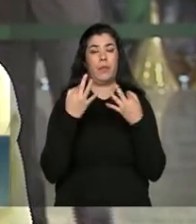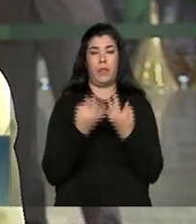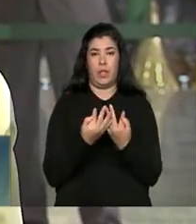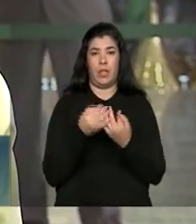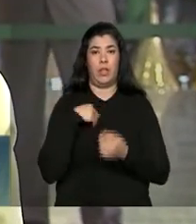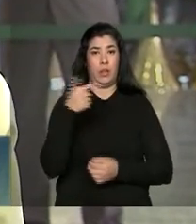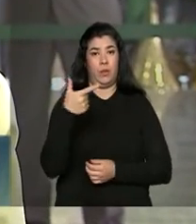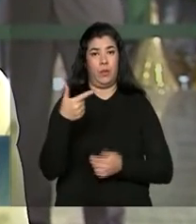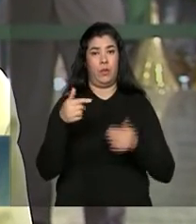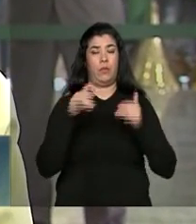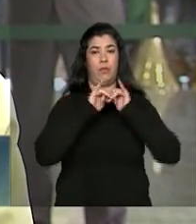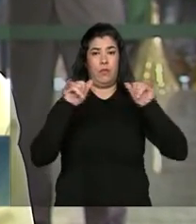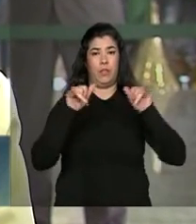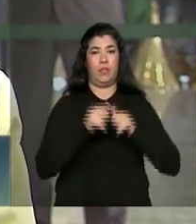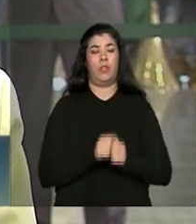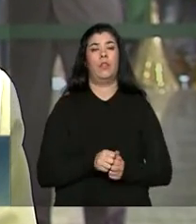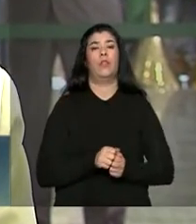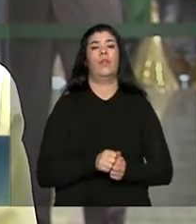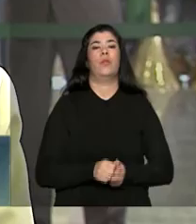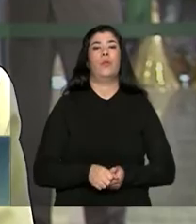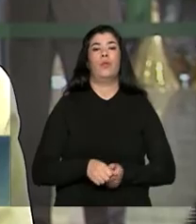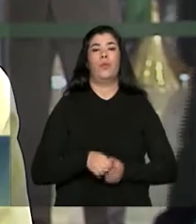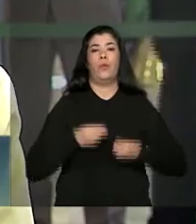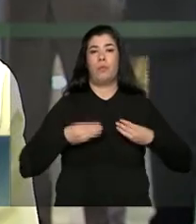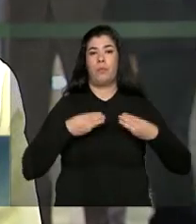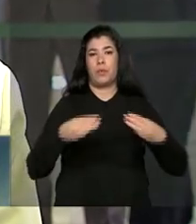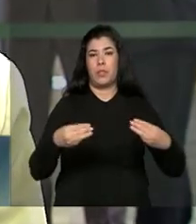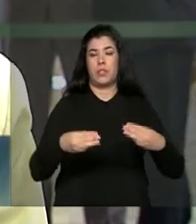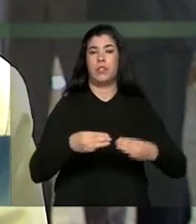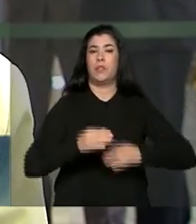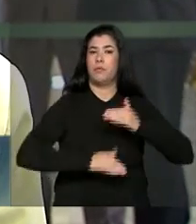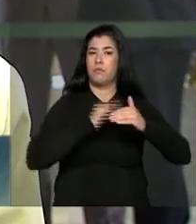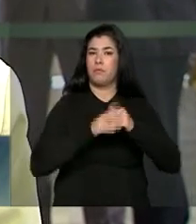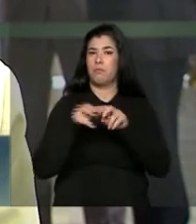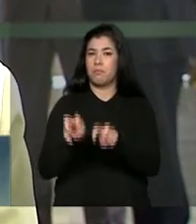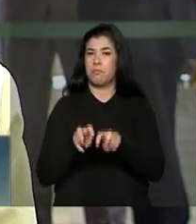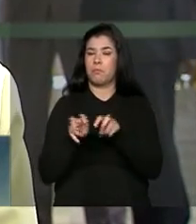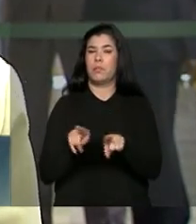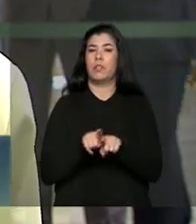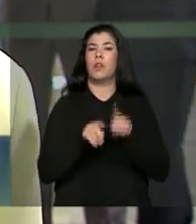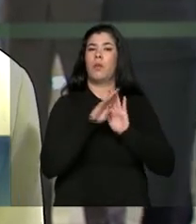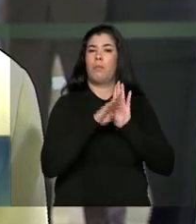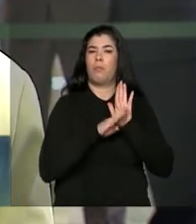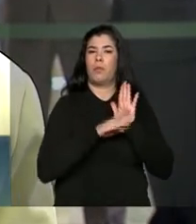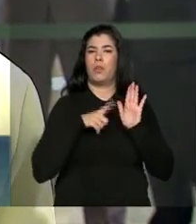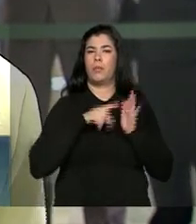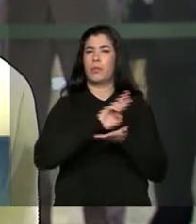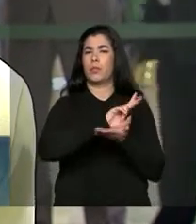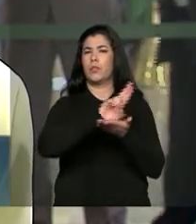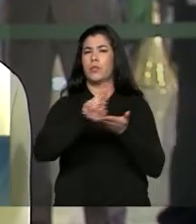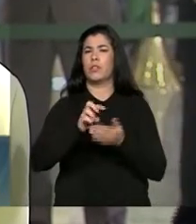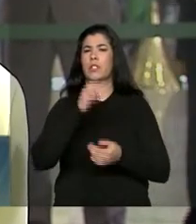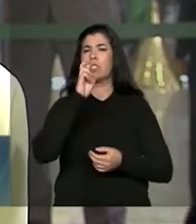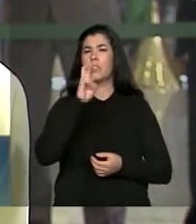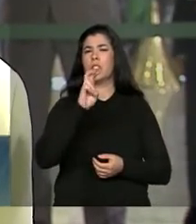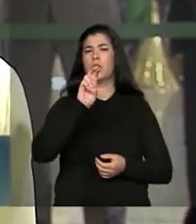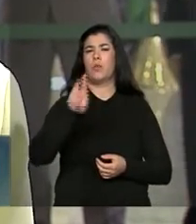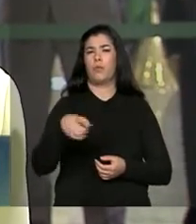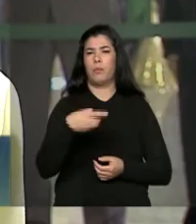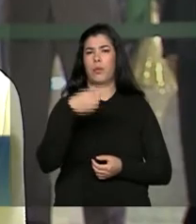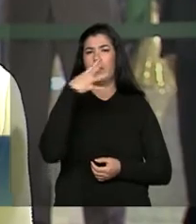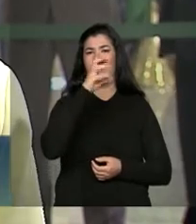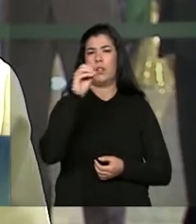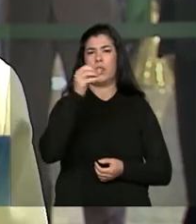segundo o Ministério do Desenvolvimento Agrário, o Pronaf já é utilizado por produtores de mais de 5.460